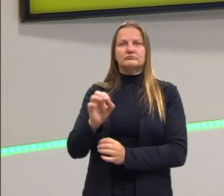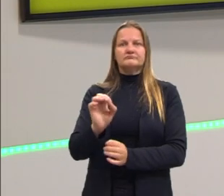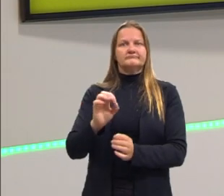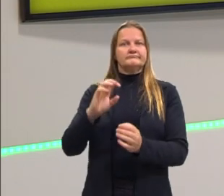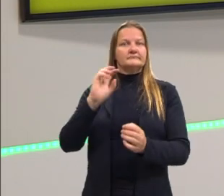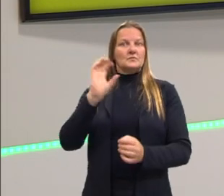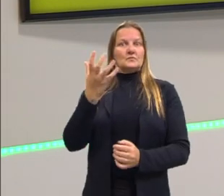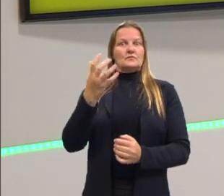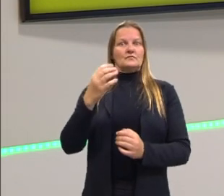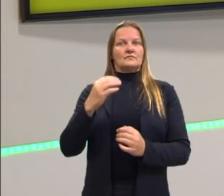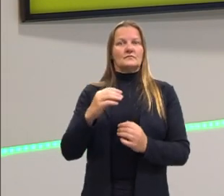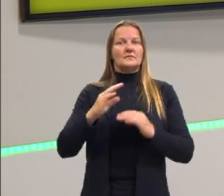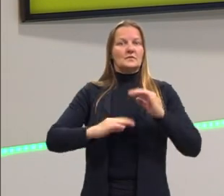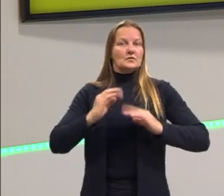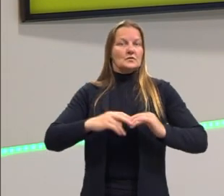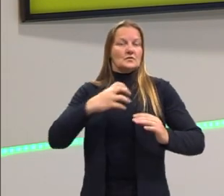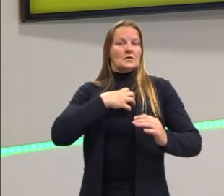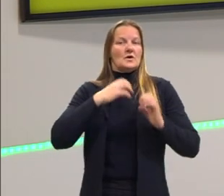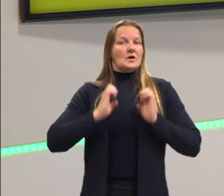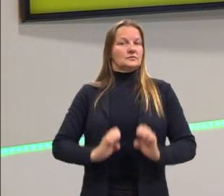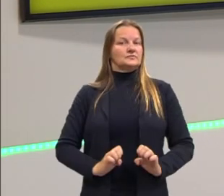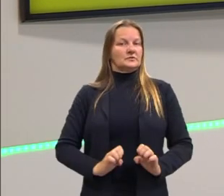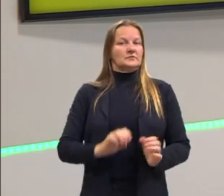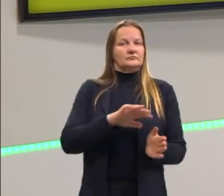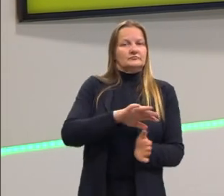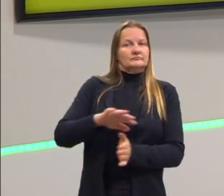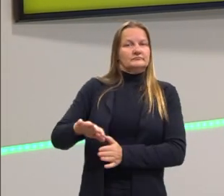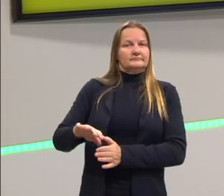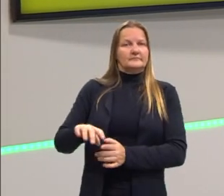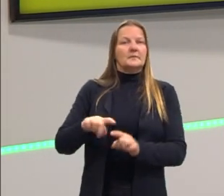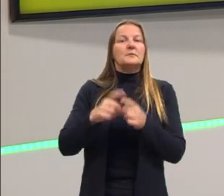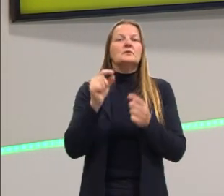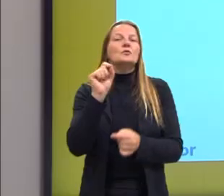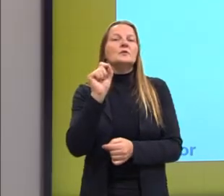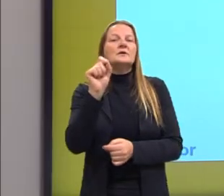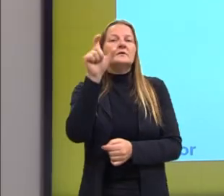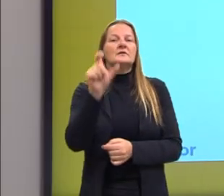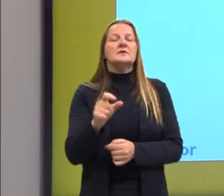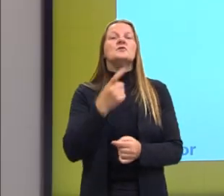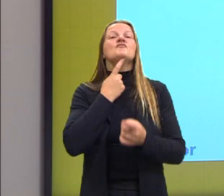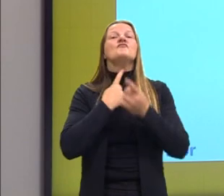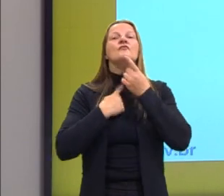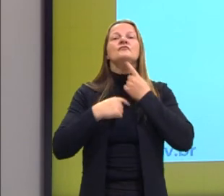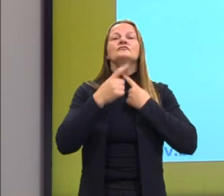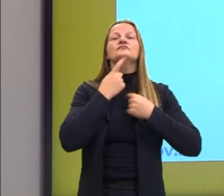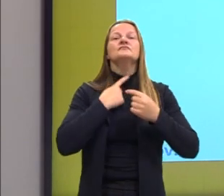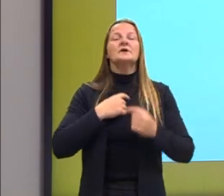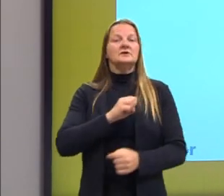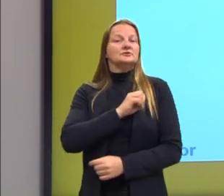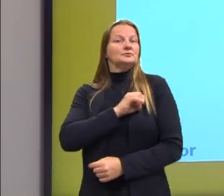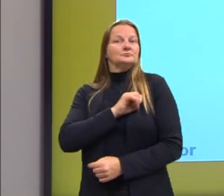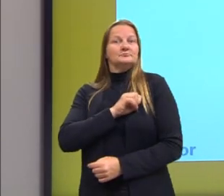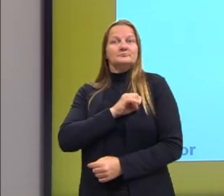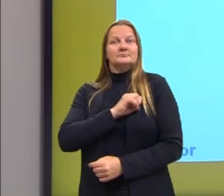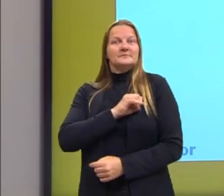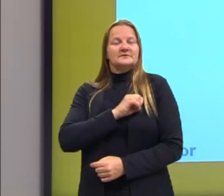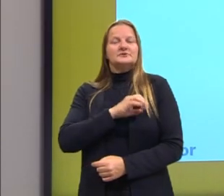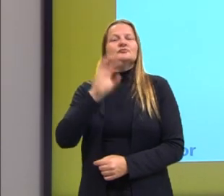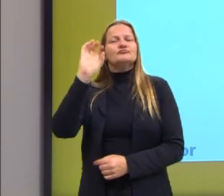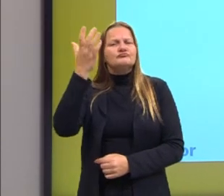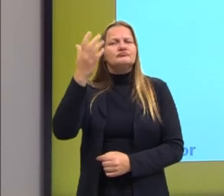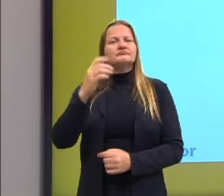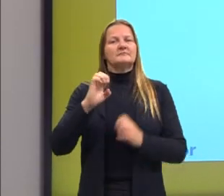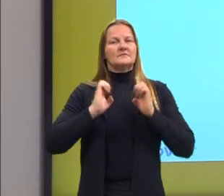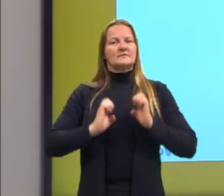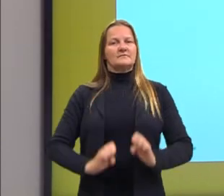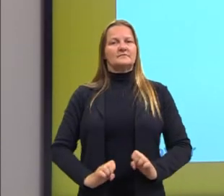a nossa ética, mas sim as nossas vontades, as nossas paixões é que determinam a ética